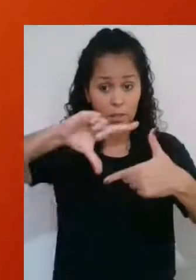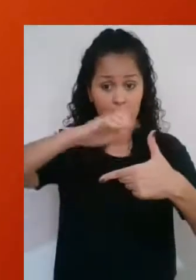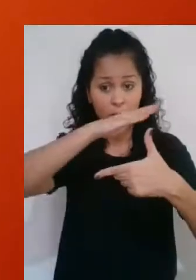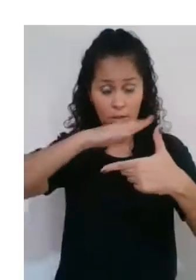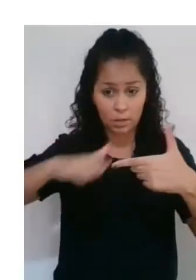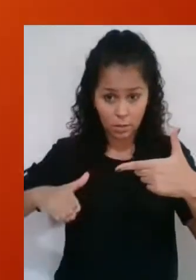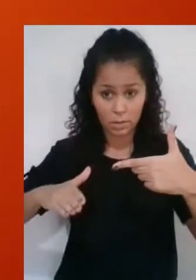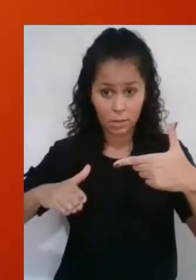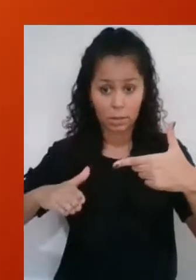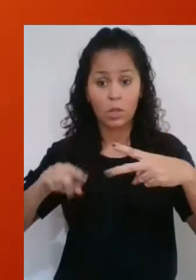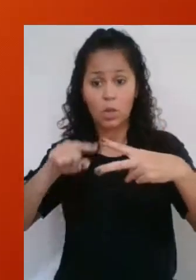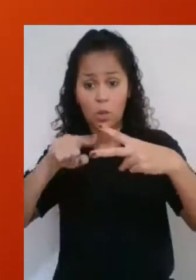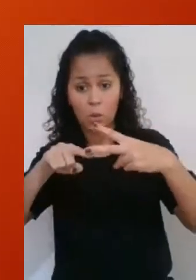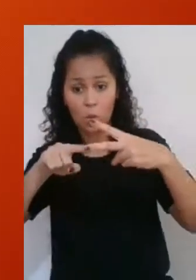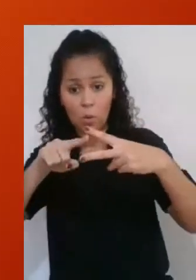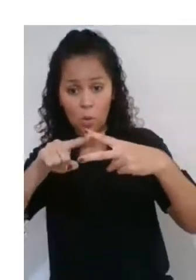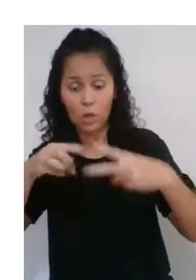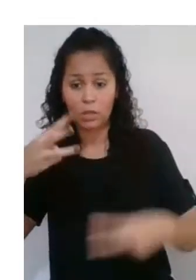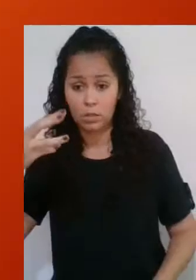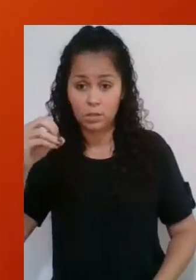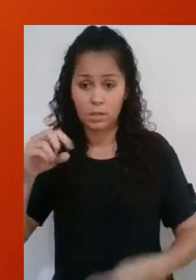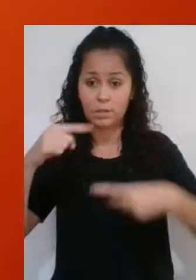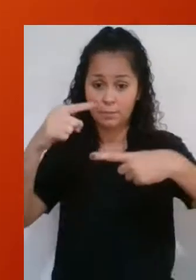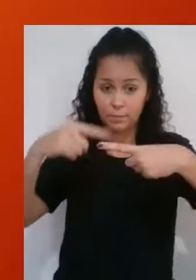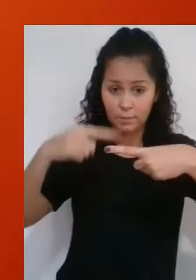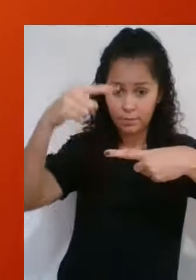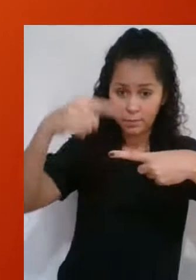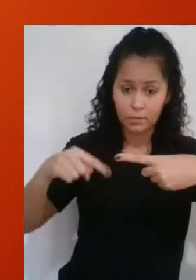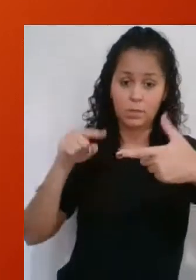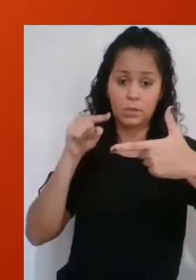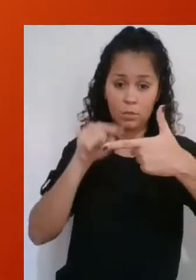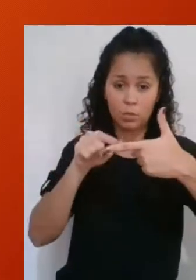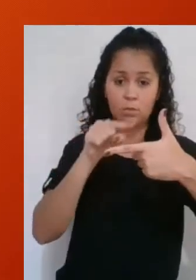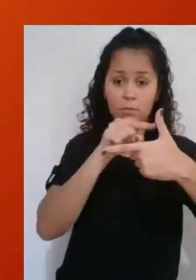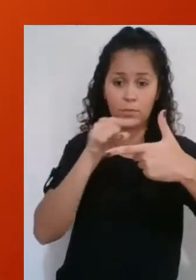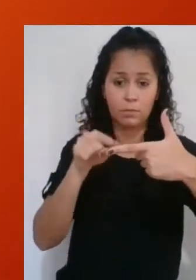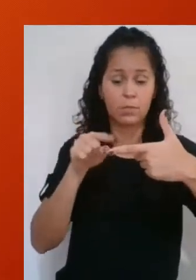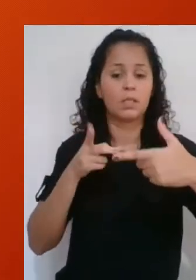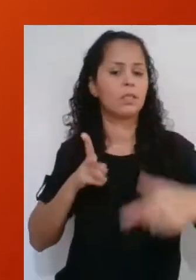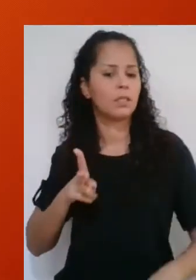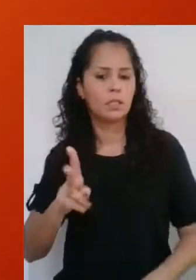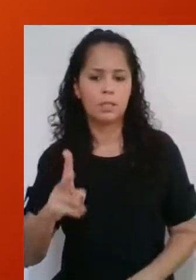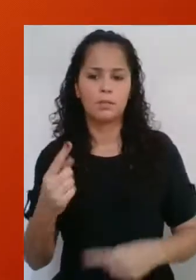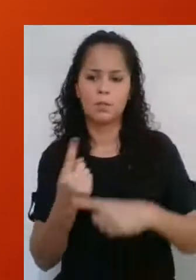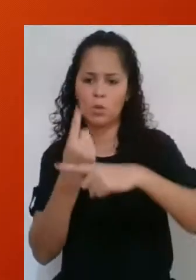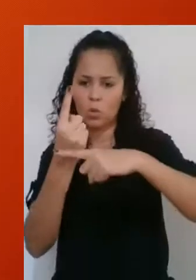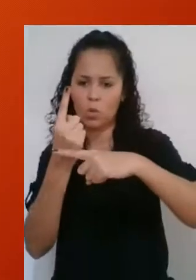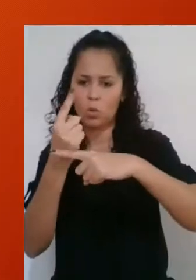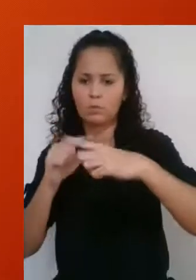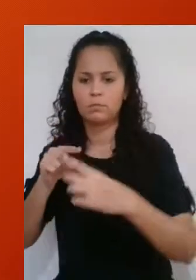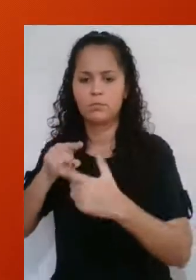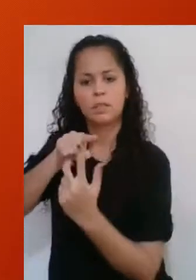triângulos retângulos com ângulo de 30 graus, a razão entre o cateto oposto e o cateto adjacente sempre será 1